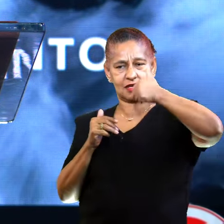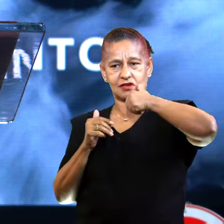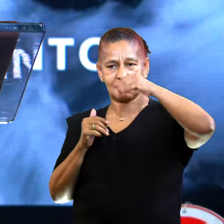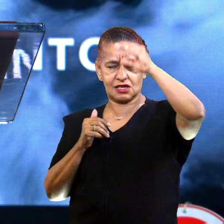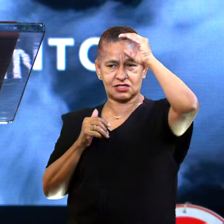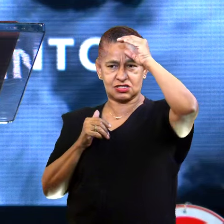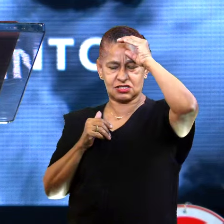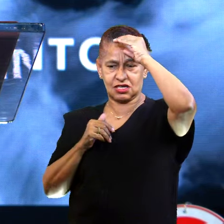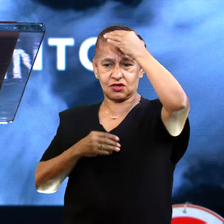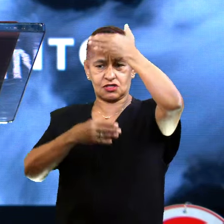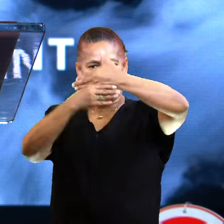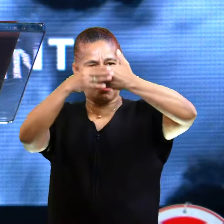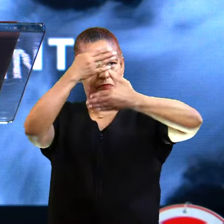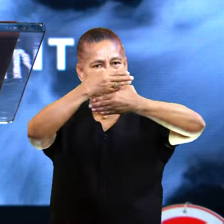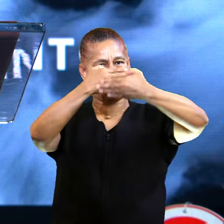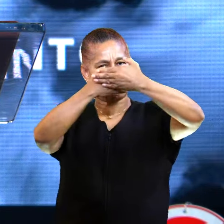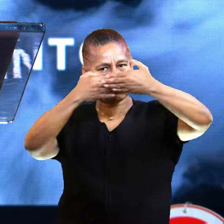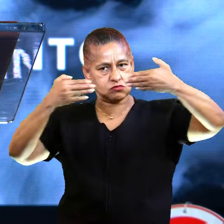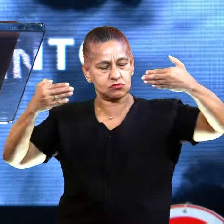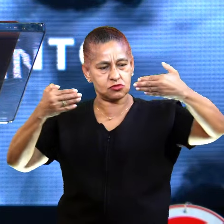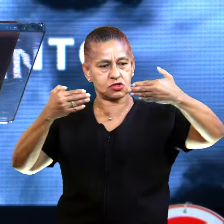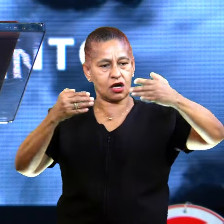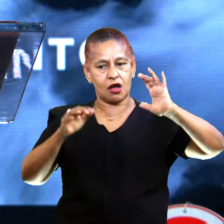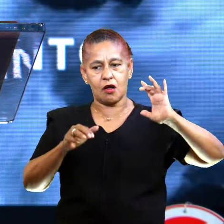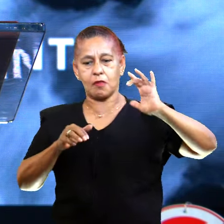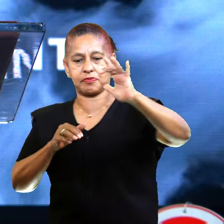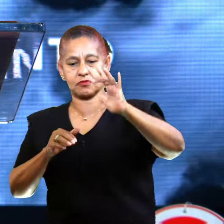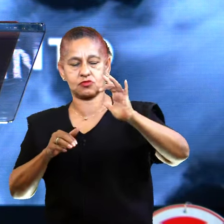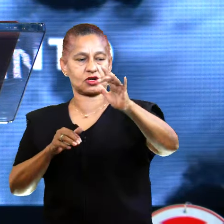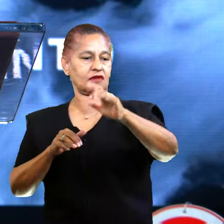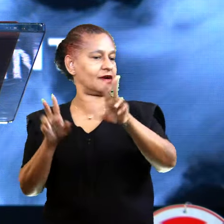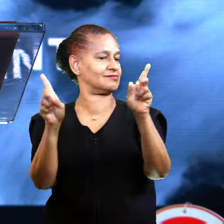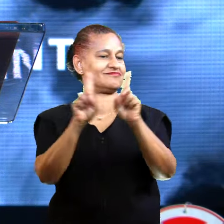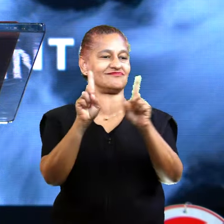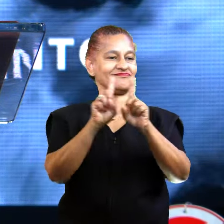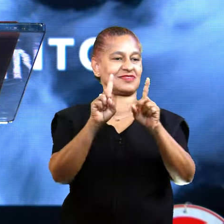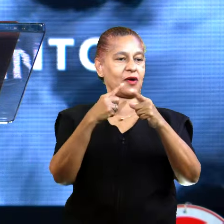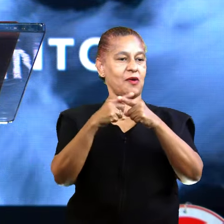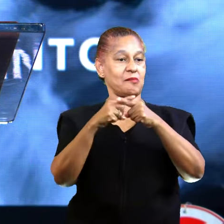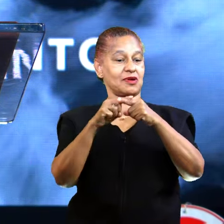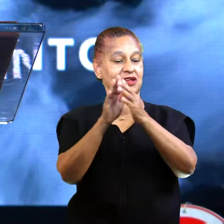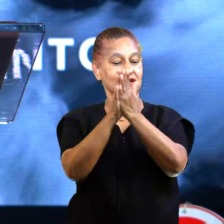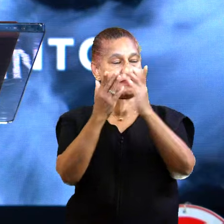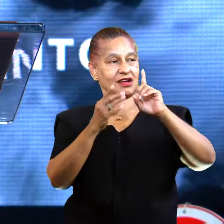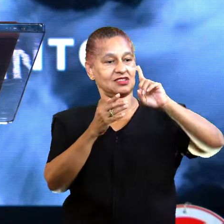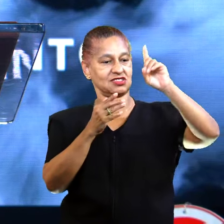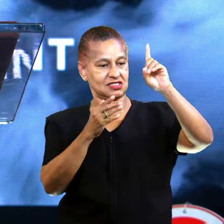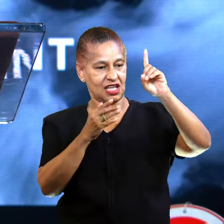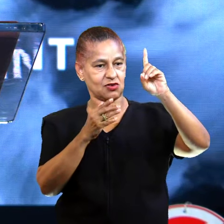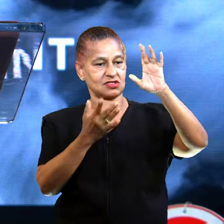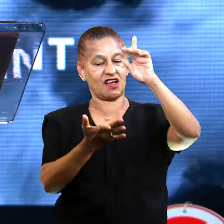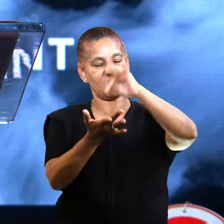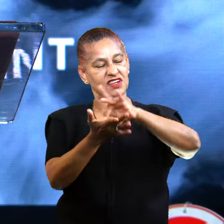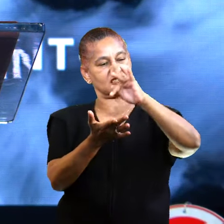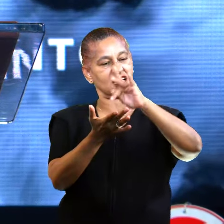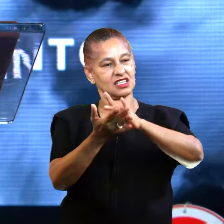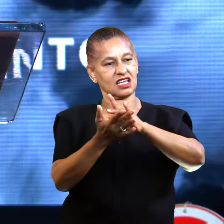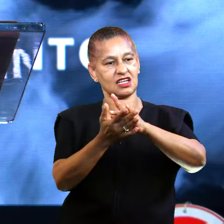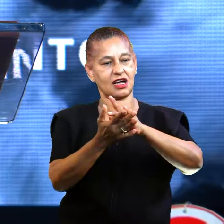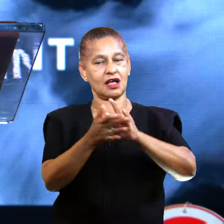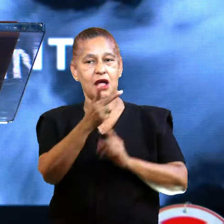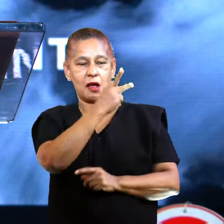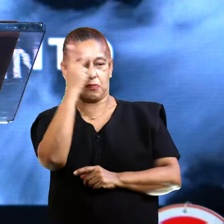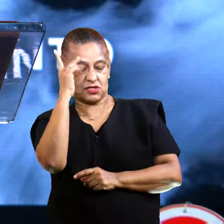frente e ele caía, não tocava no nosso corpo. Porque a palavra é viva, aquele que teme o Senhor, o